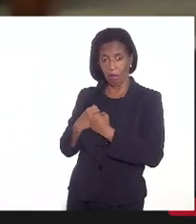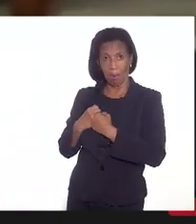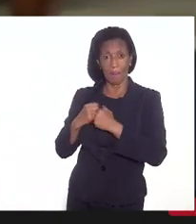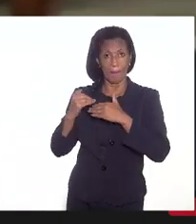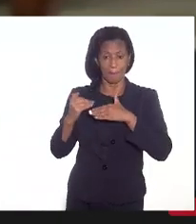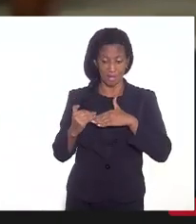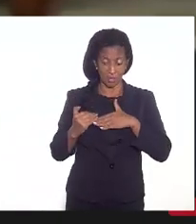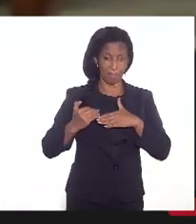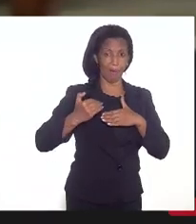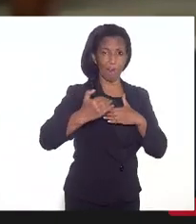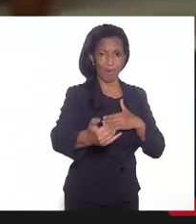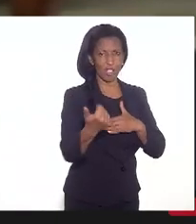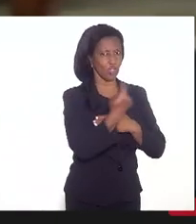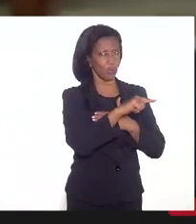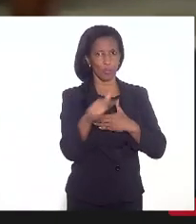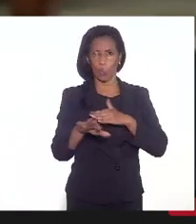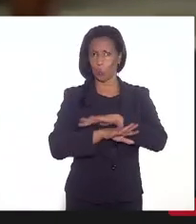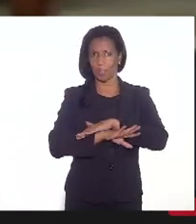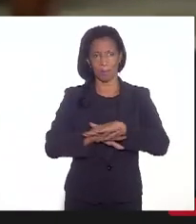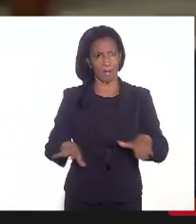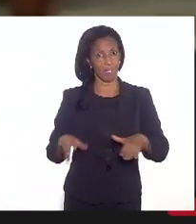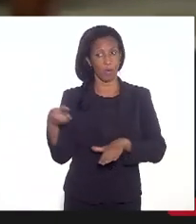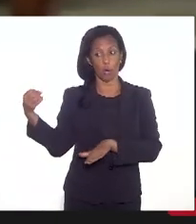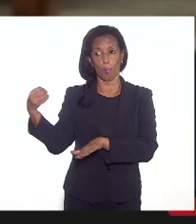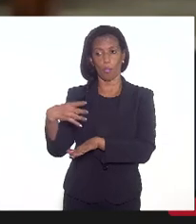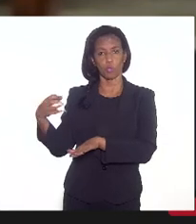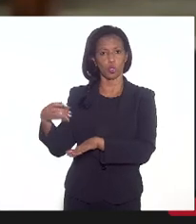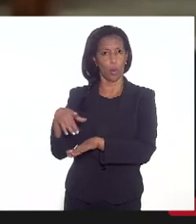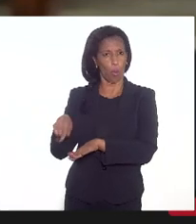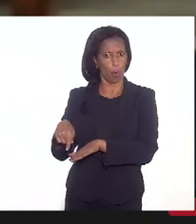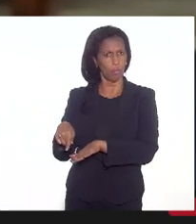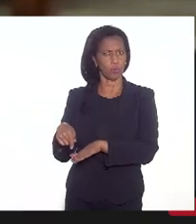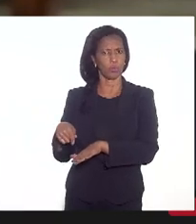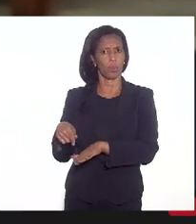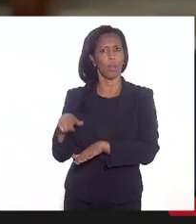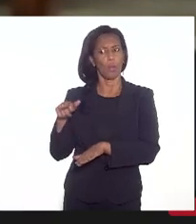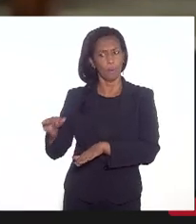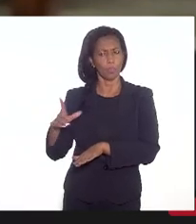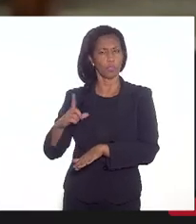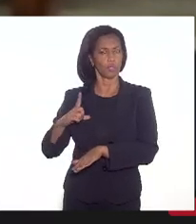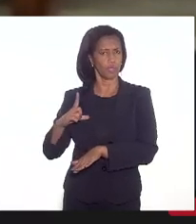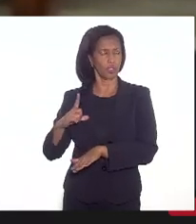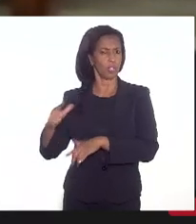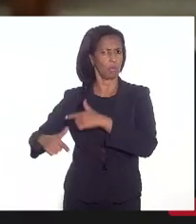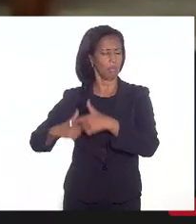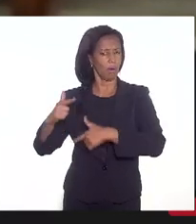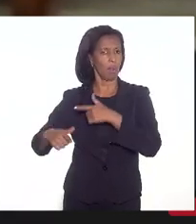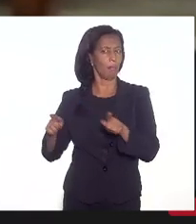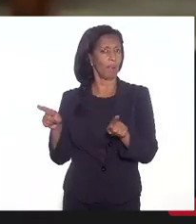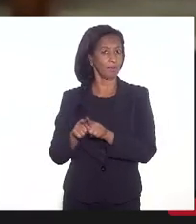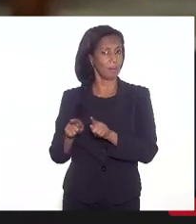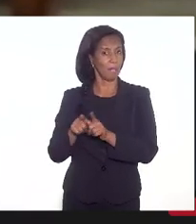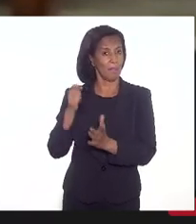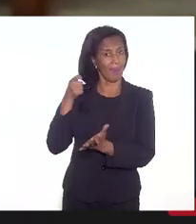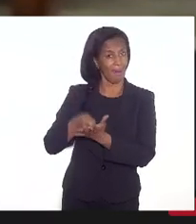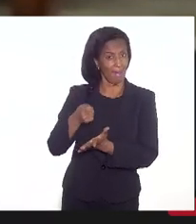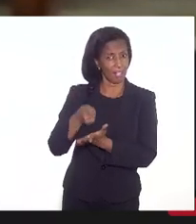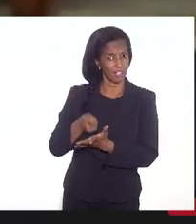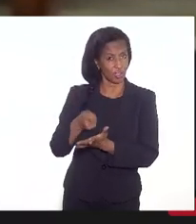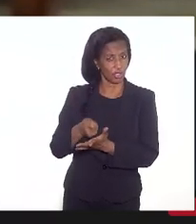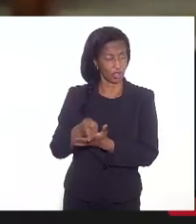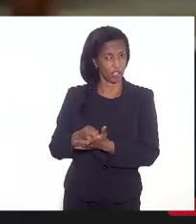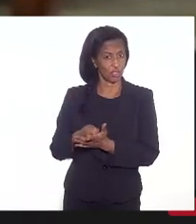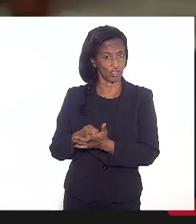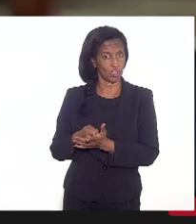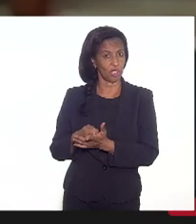haverá mais triênios a partir de agora e não só para os novos, para os atuais também, mas garantido, quem teve direito adquirido os triênios